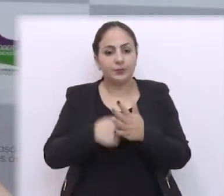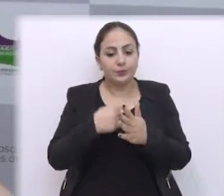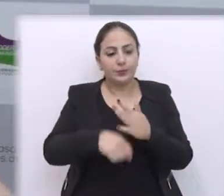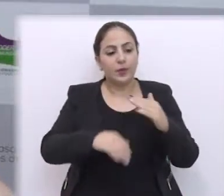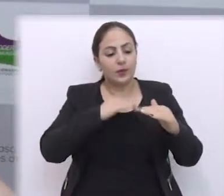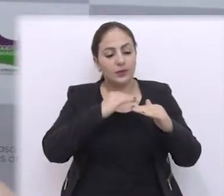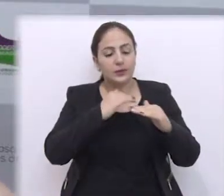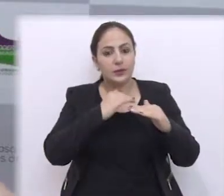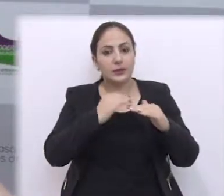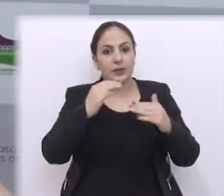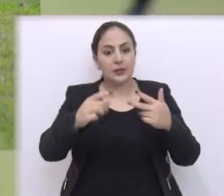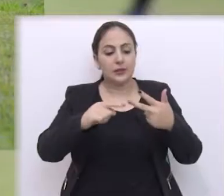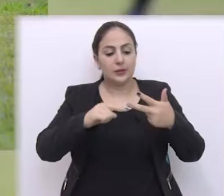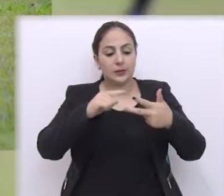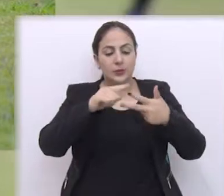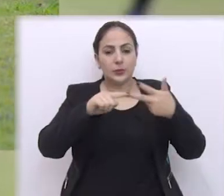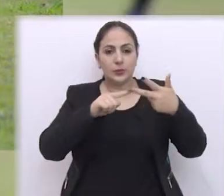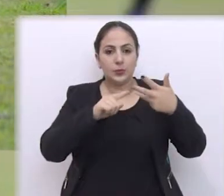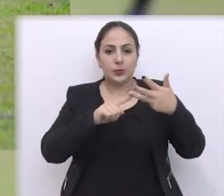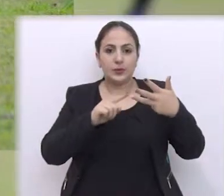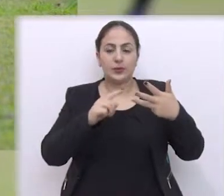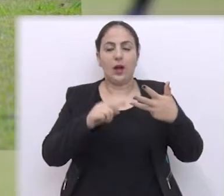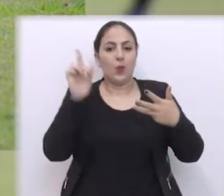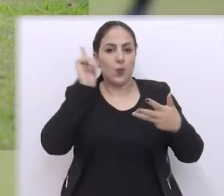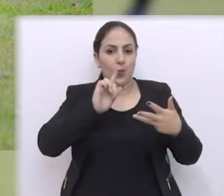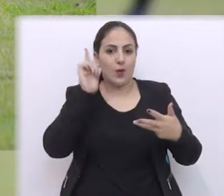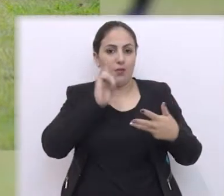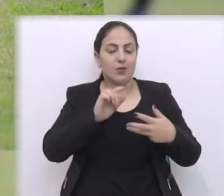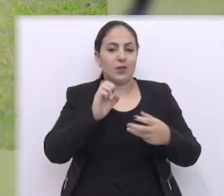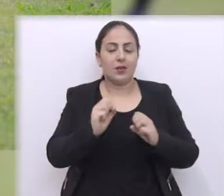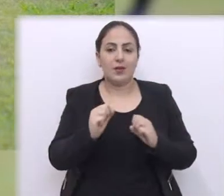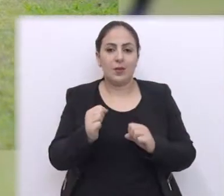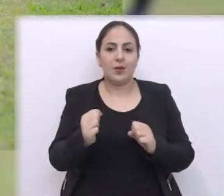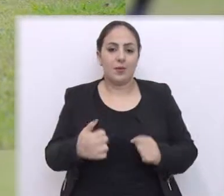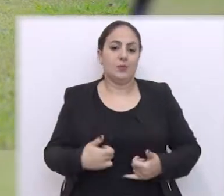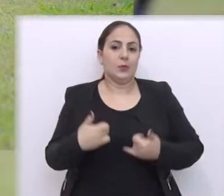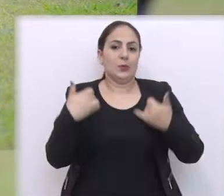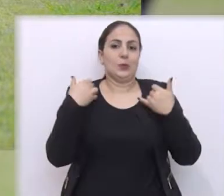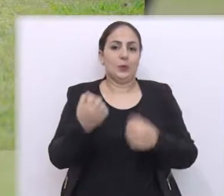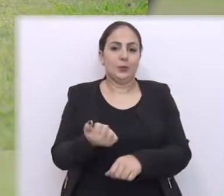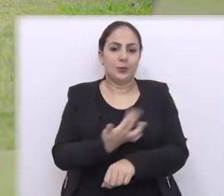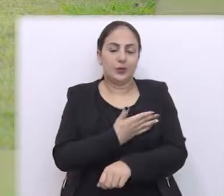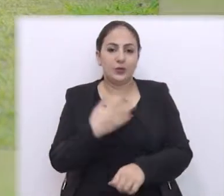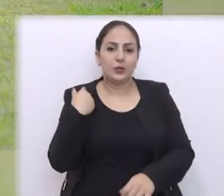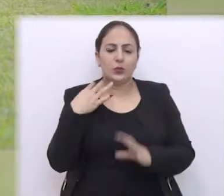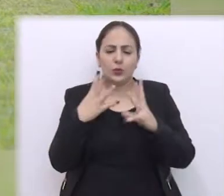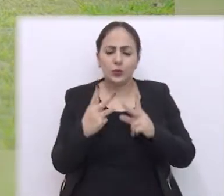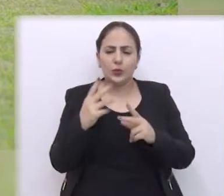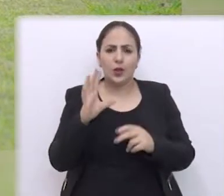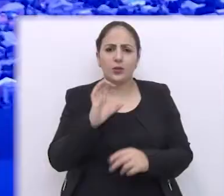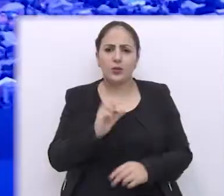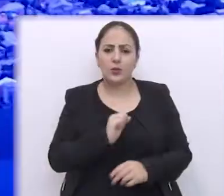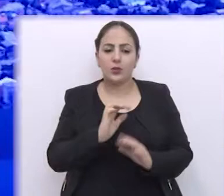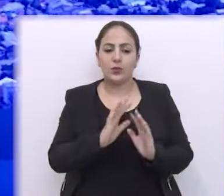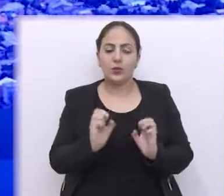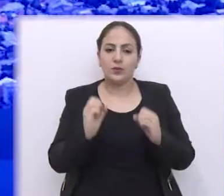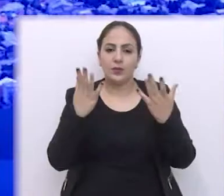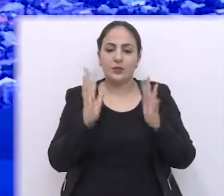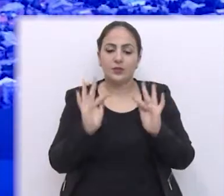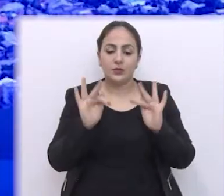lugar, tendo a possibilidade de ser campeão e a conquista foi emocionante. O pessoal, todo mundo adorou, se divertiu no final da partida.